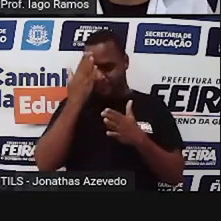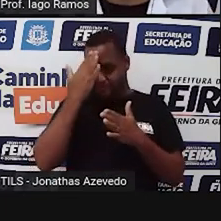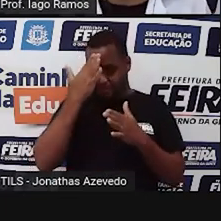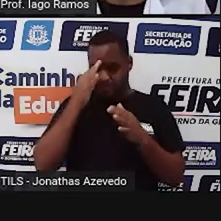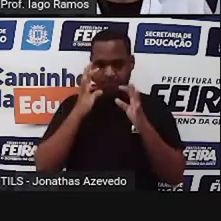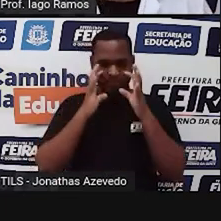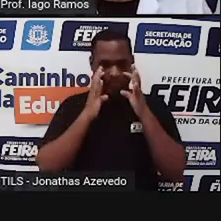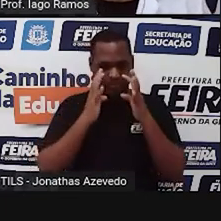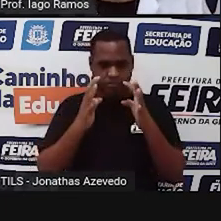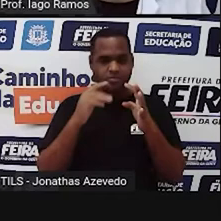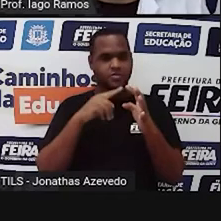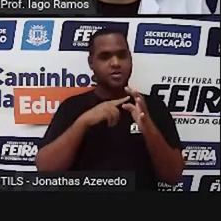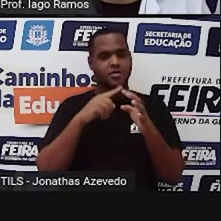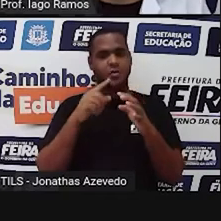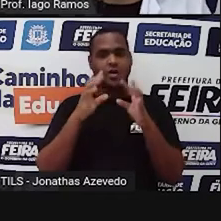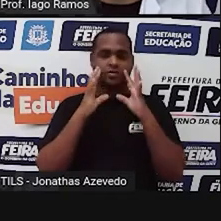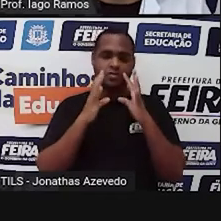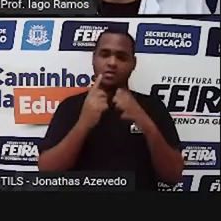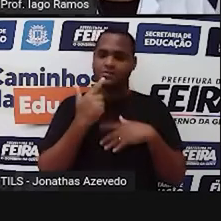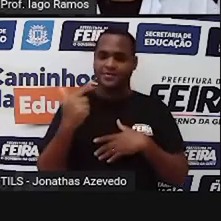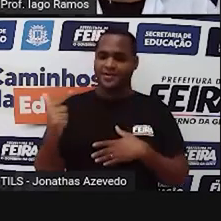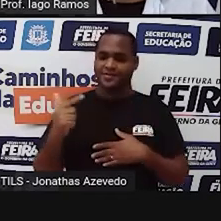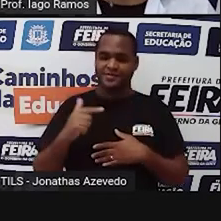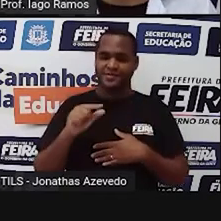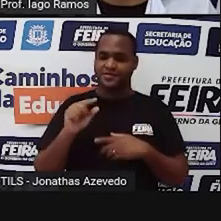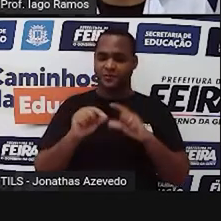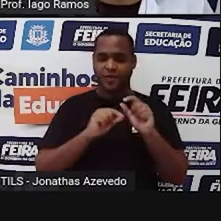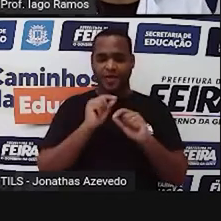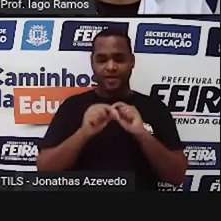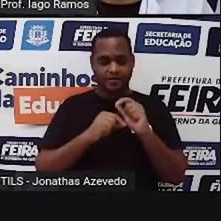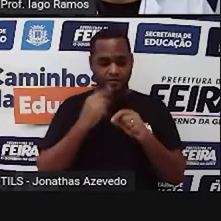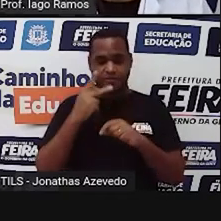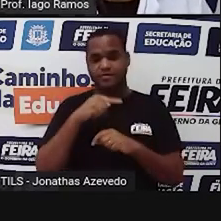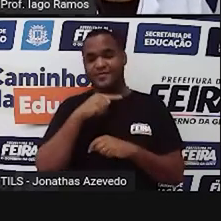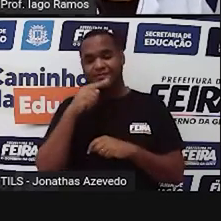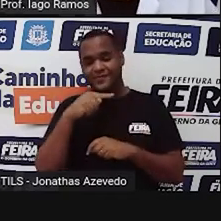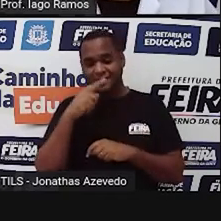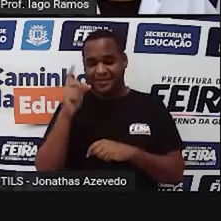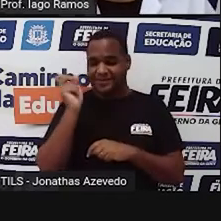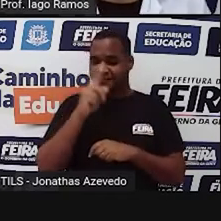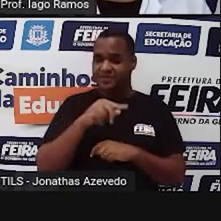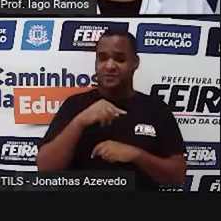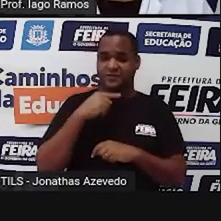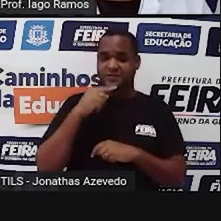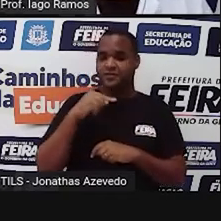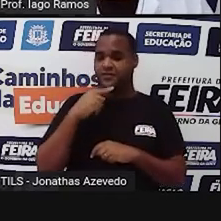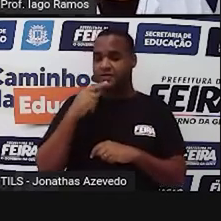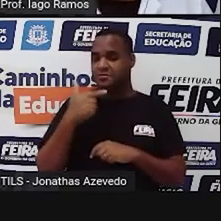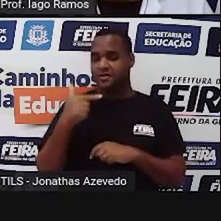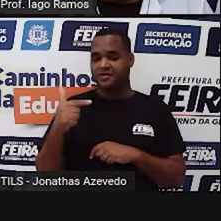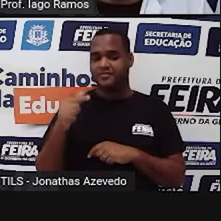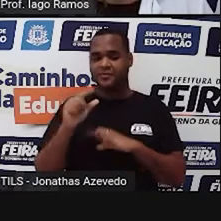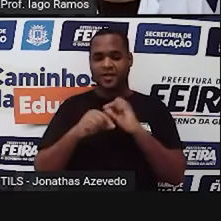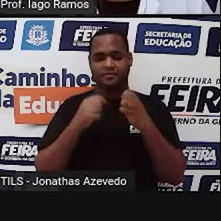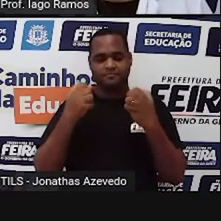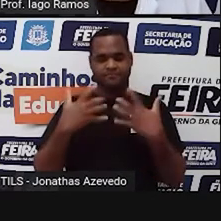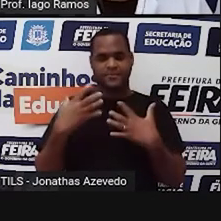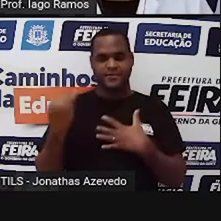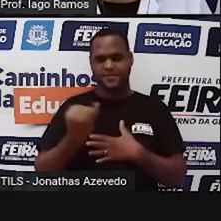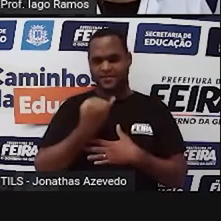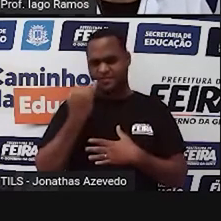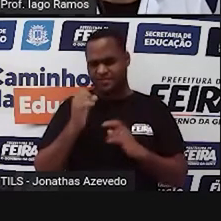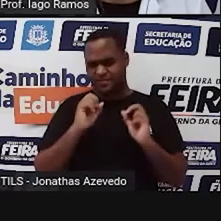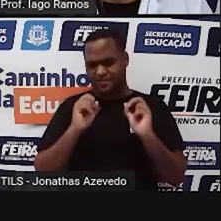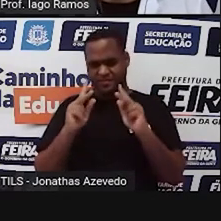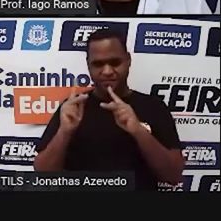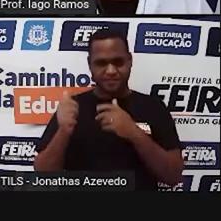mais atenção ou menos atenção, né? Onde é que tá mais a sua dúvida? Onde é que você tem menos dúvida? Isso é muito importante, certo?